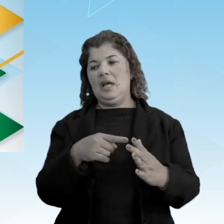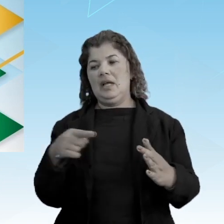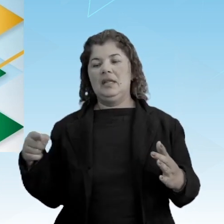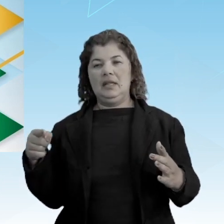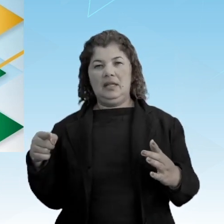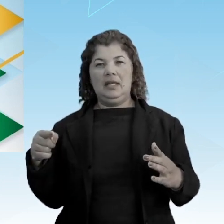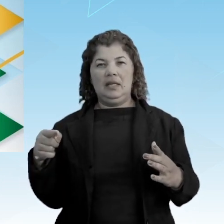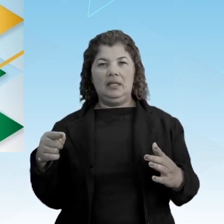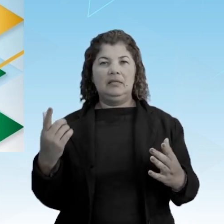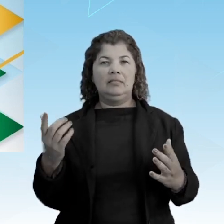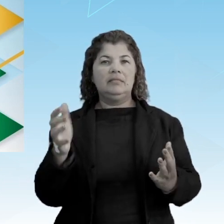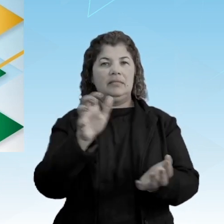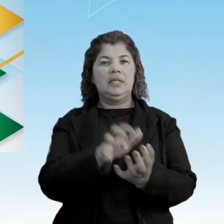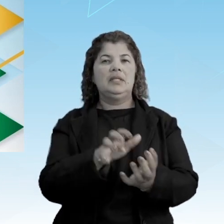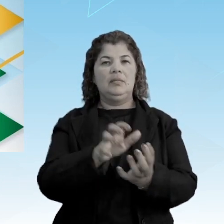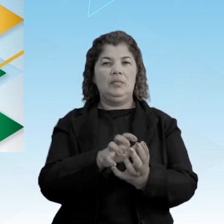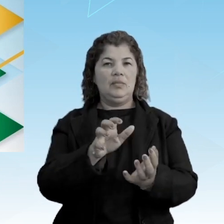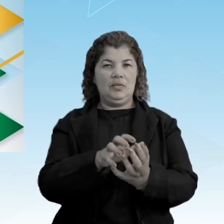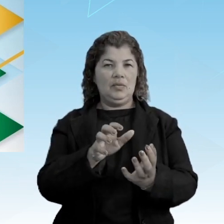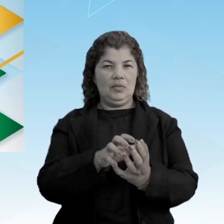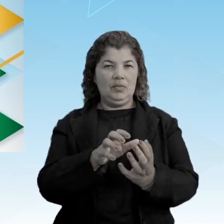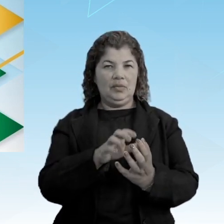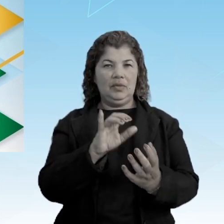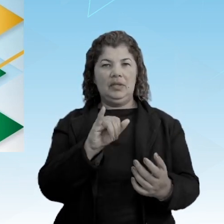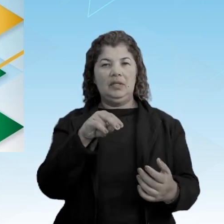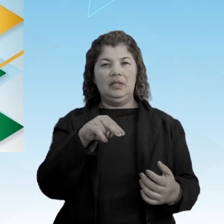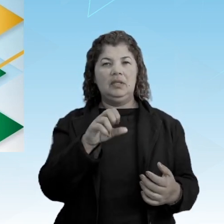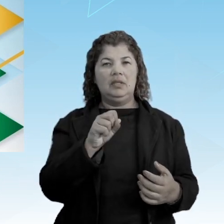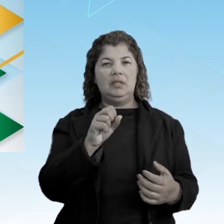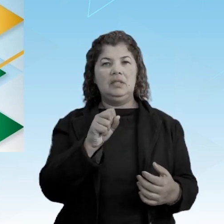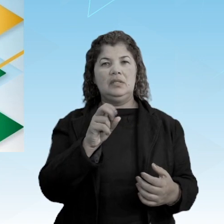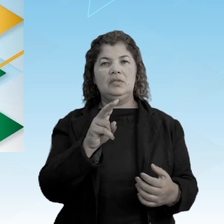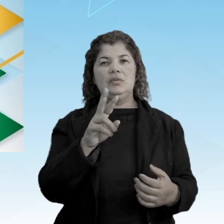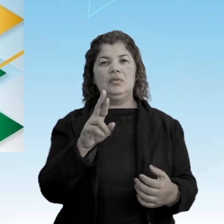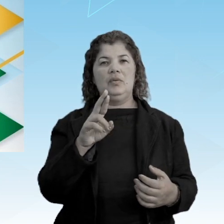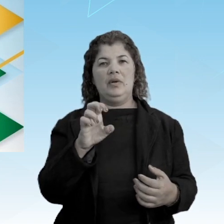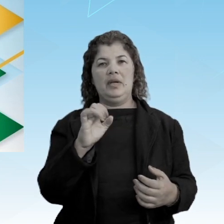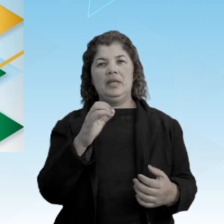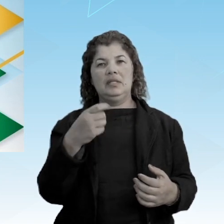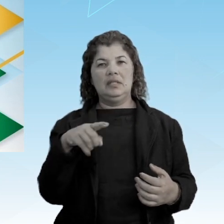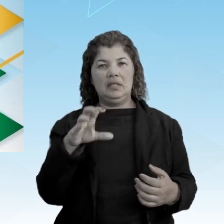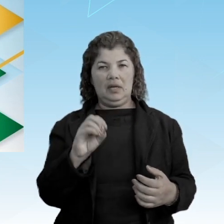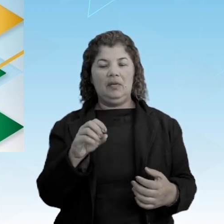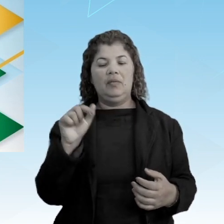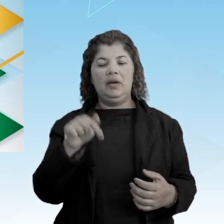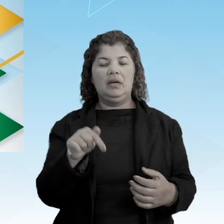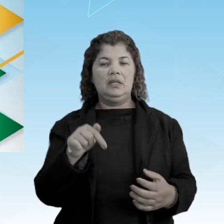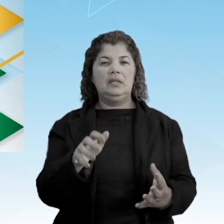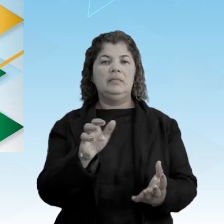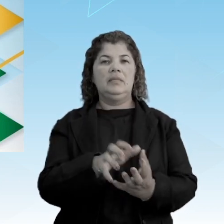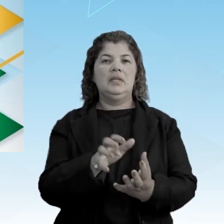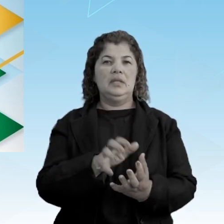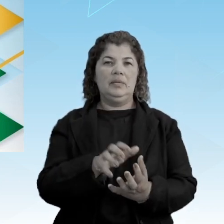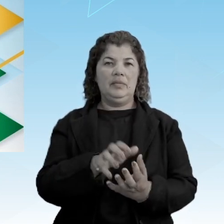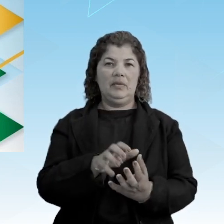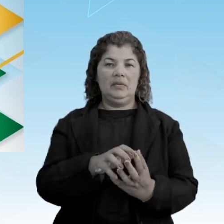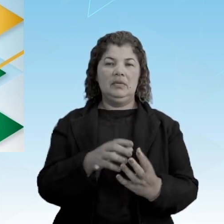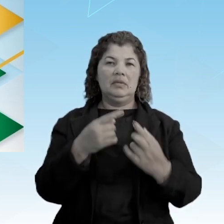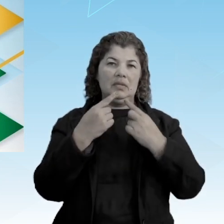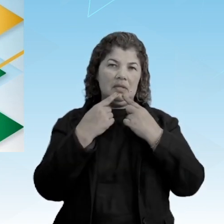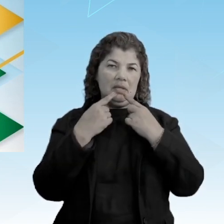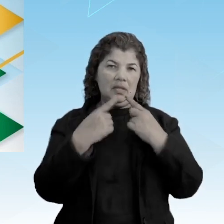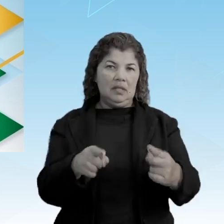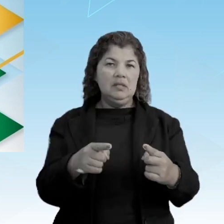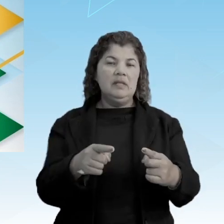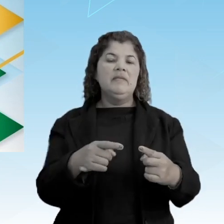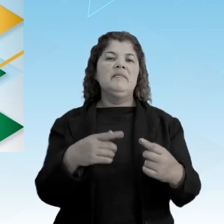pernambucana, é isso? Em Pernambuco, além de reclamar, é